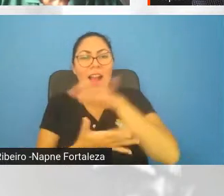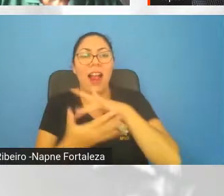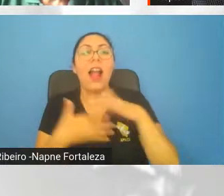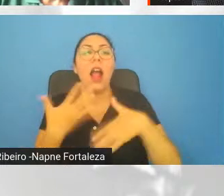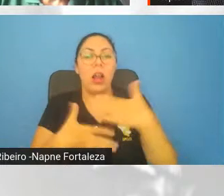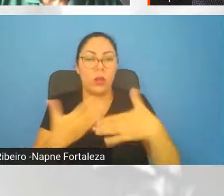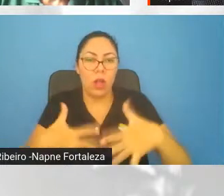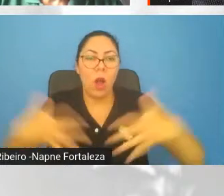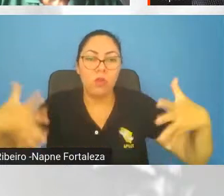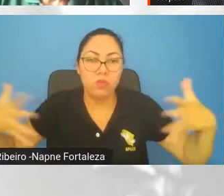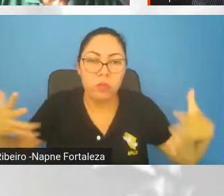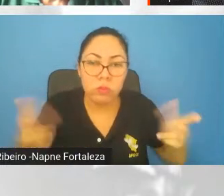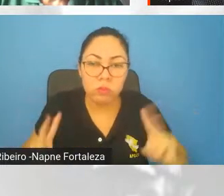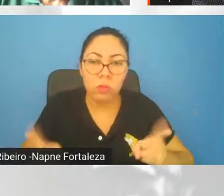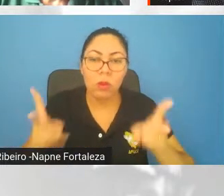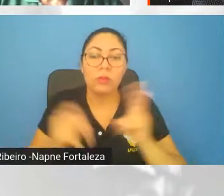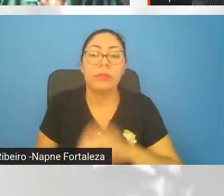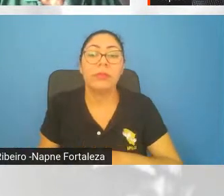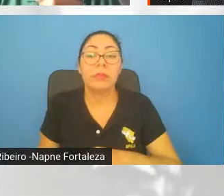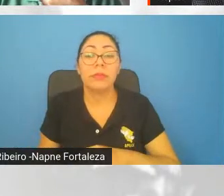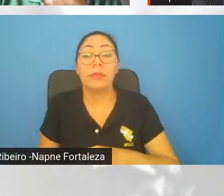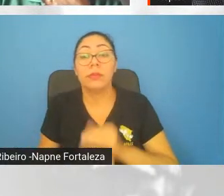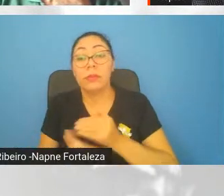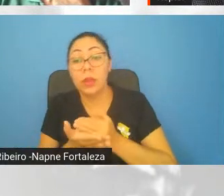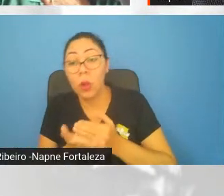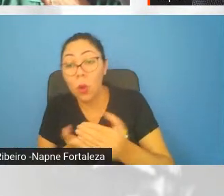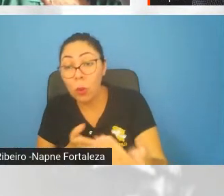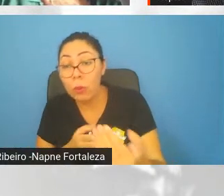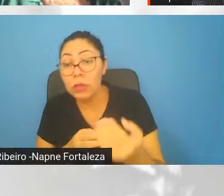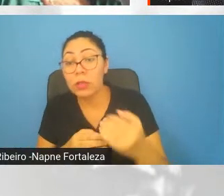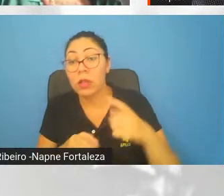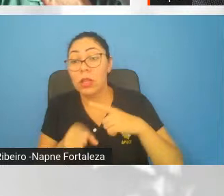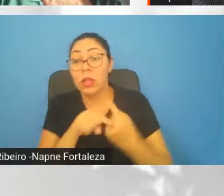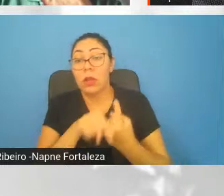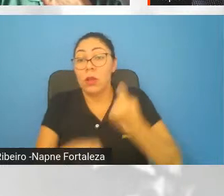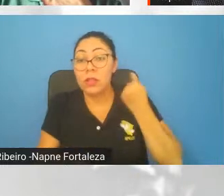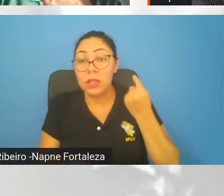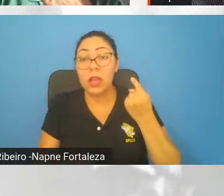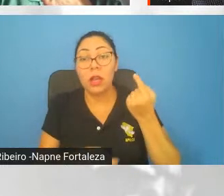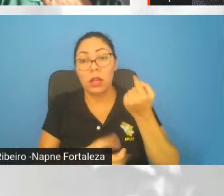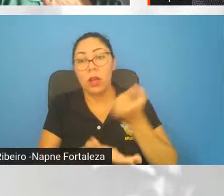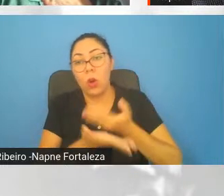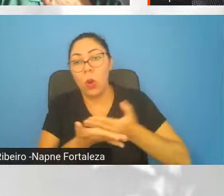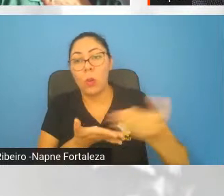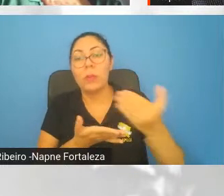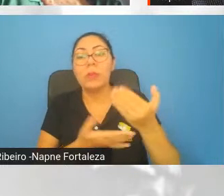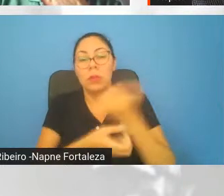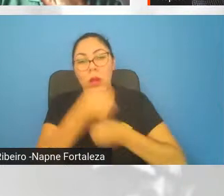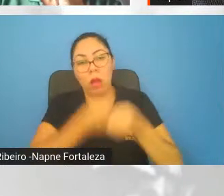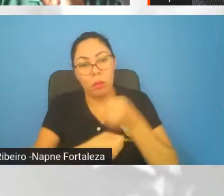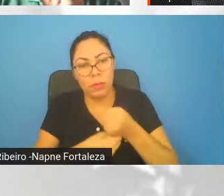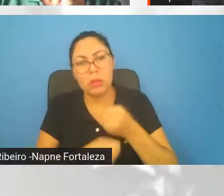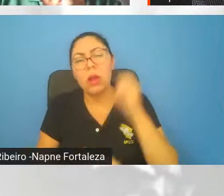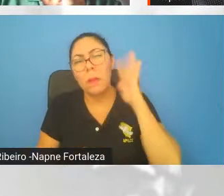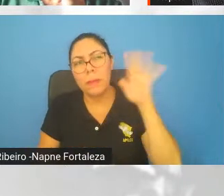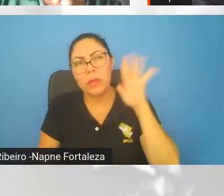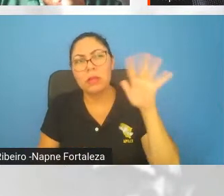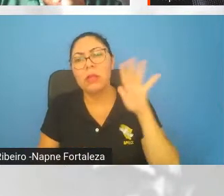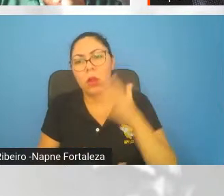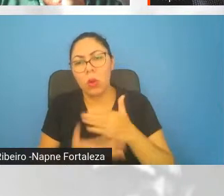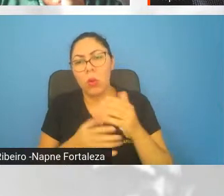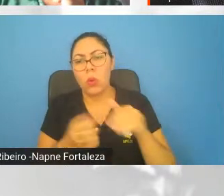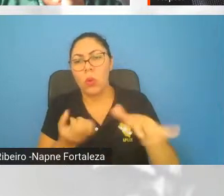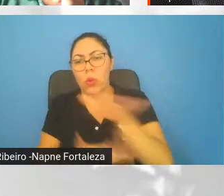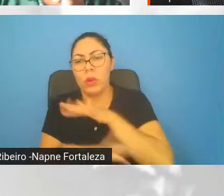o início do século passado, no início nós imaginávamos que o universo começou uma expansão, mas ele estava